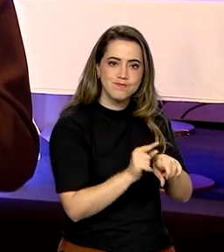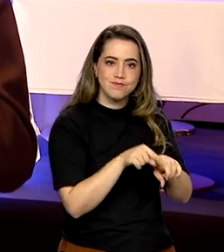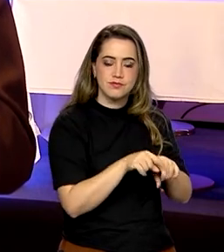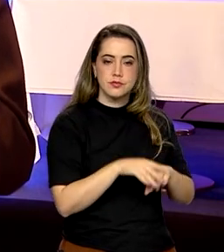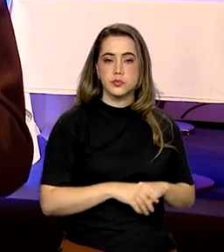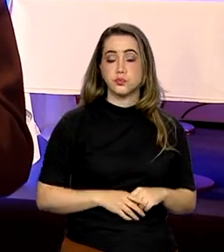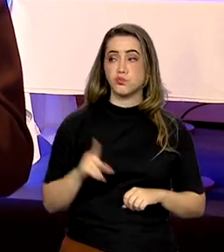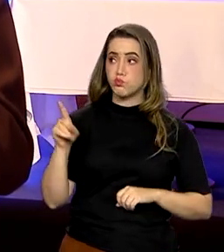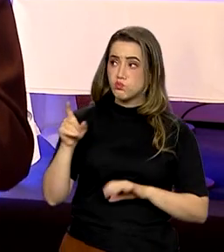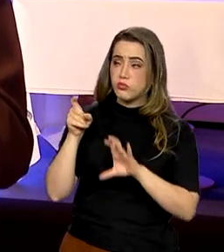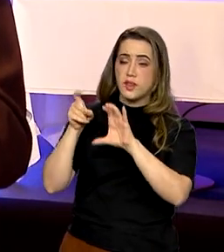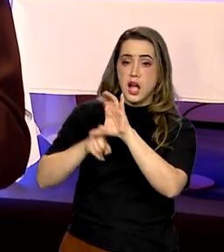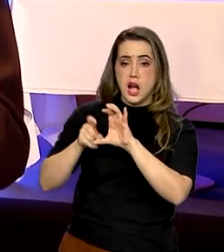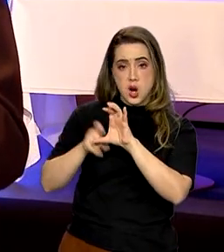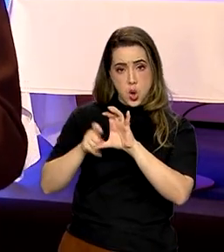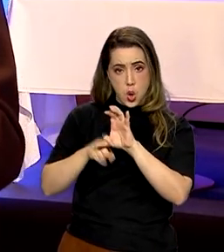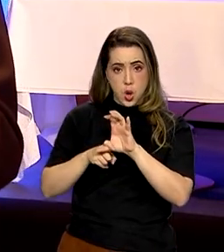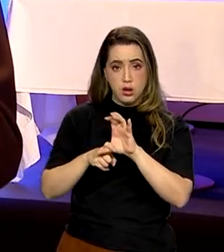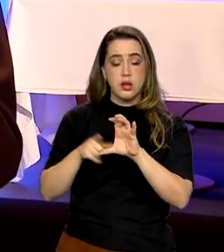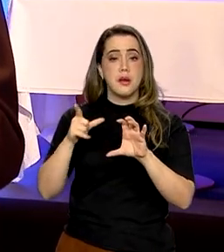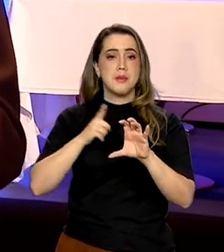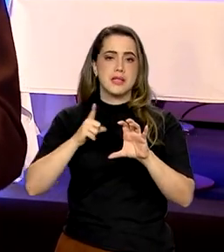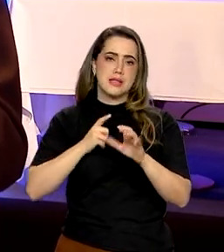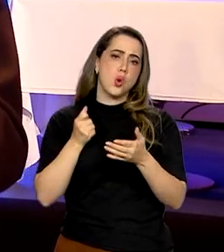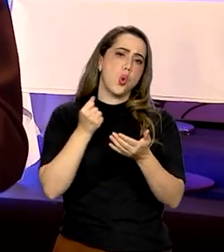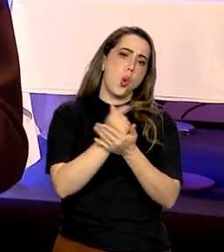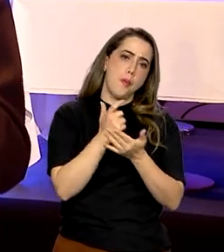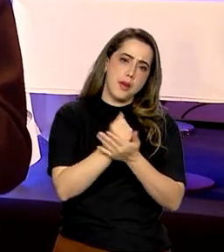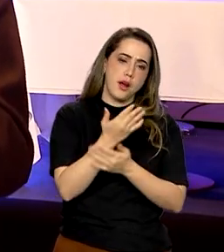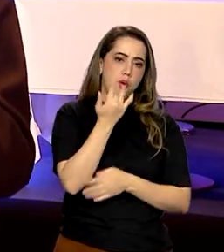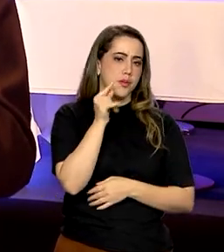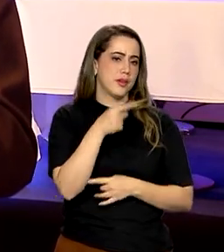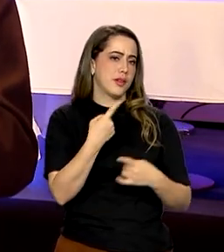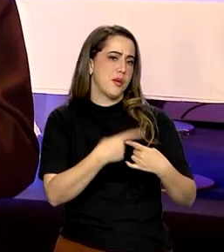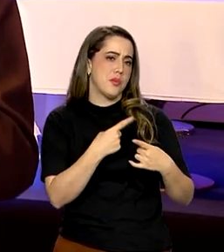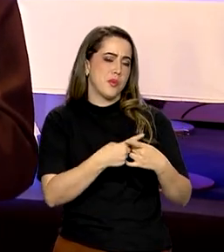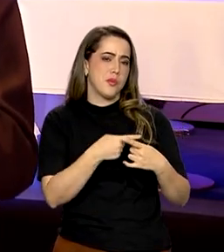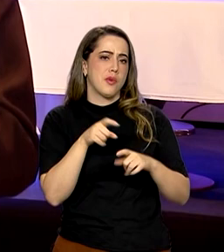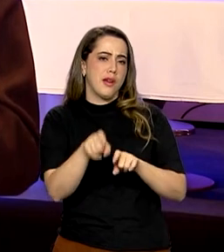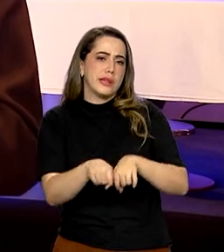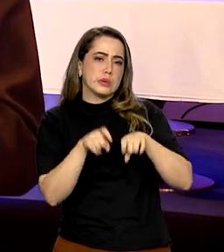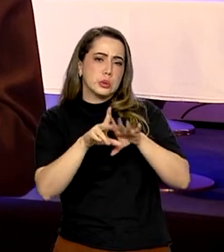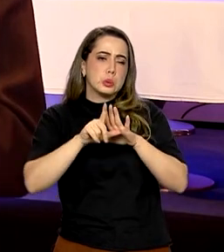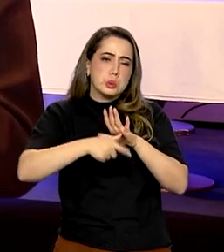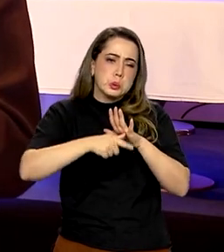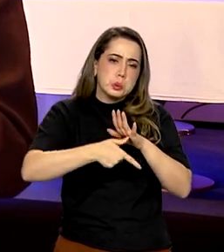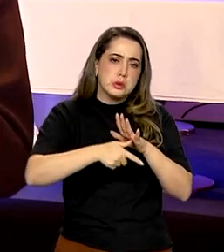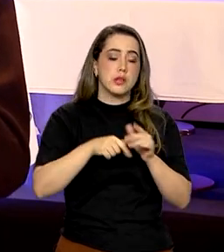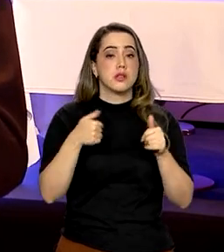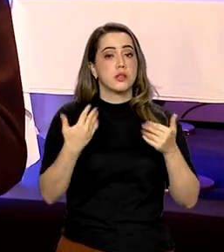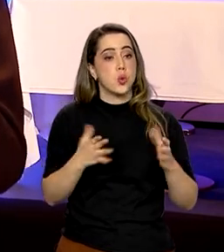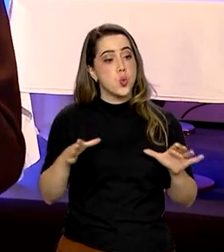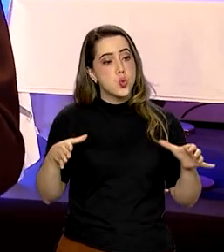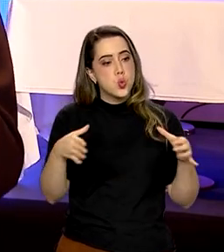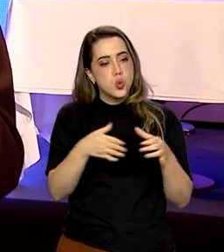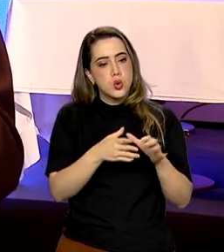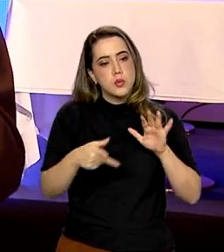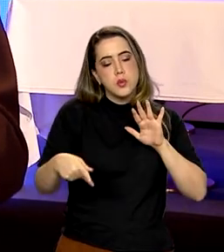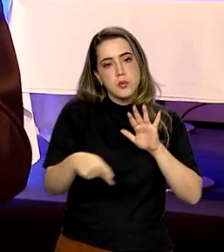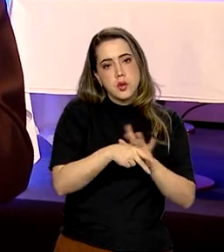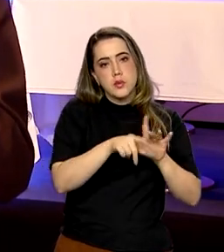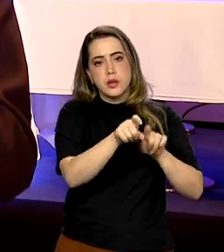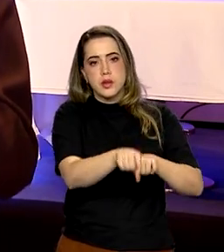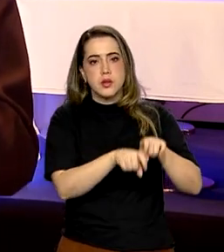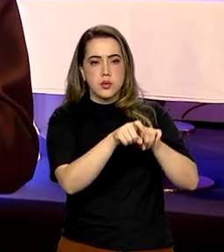países africanos, tem que importar comida. Sua agricultura é bastante atrasada. E por isso, uma parceria com o agronegócio